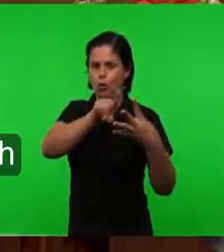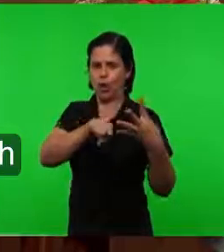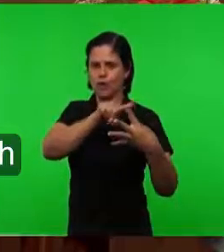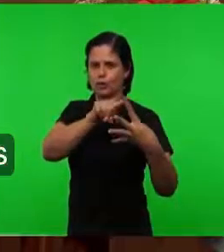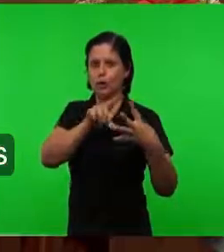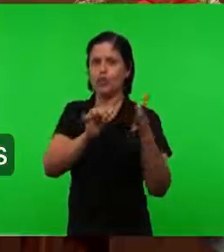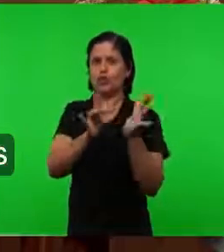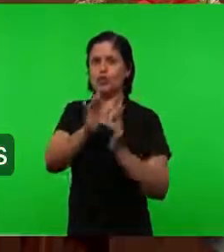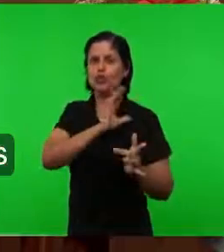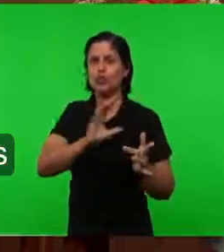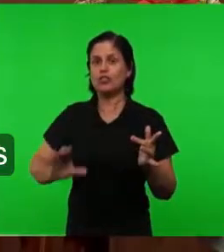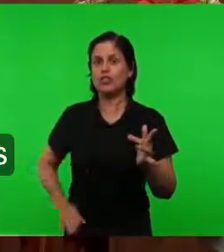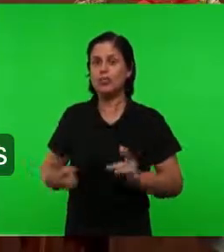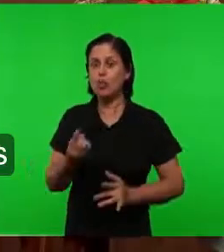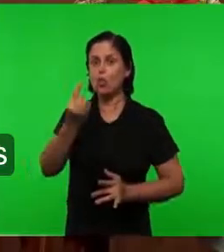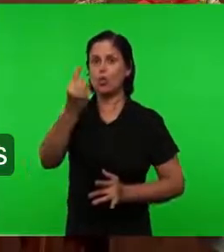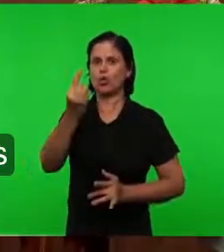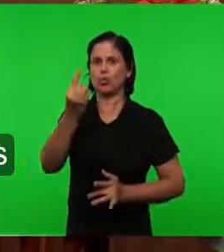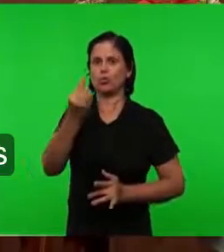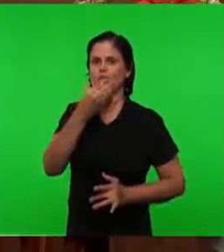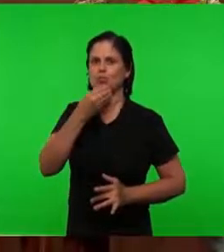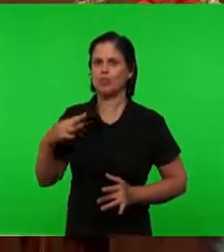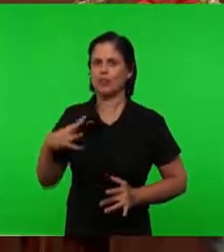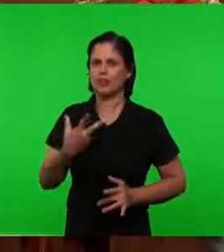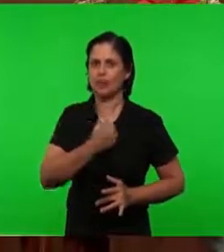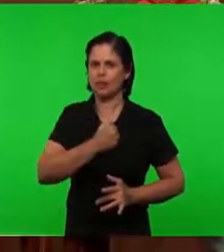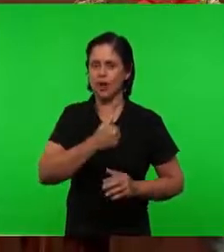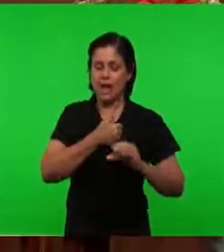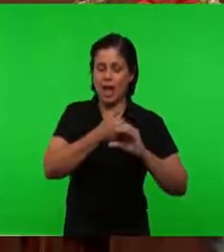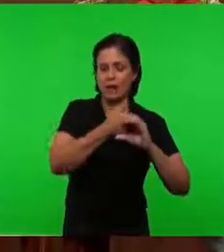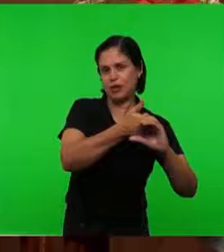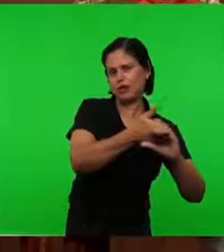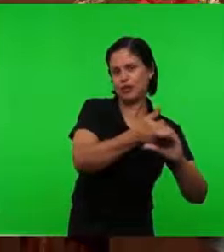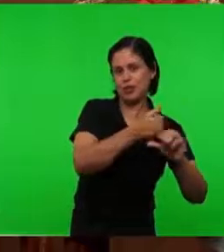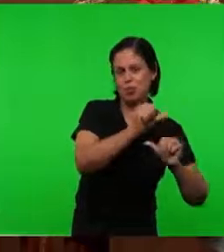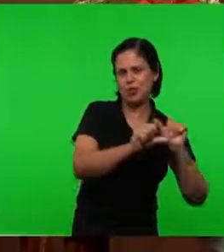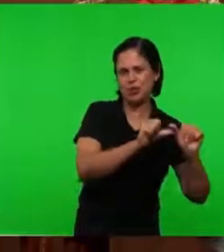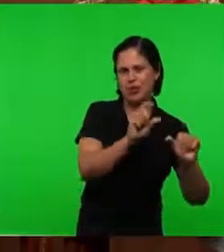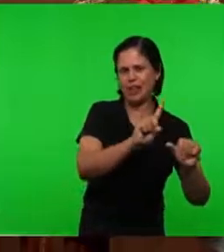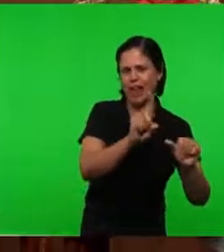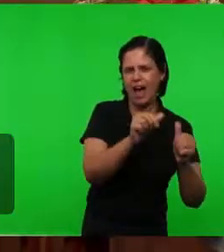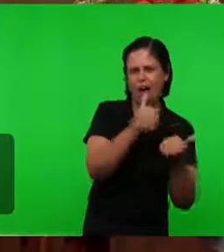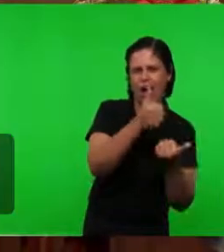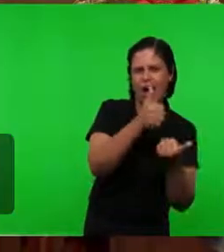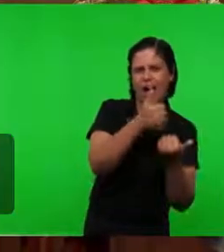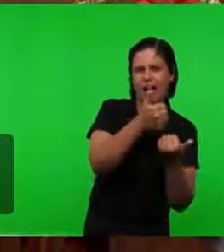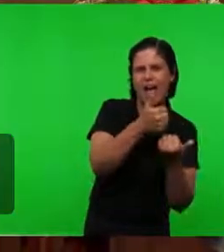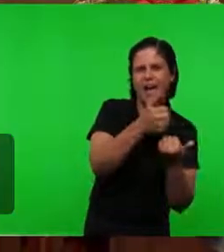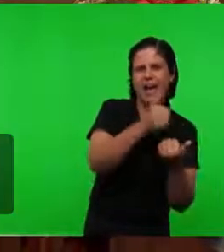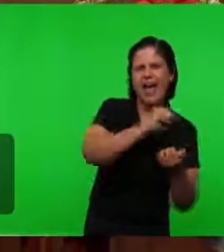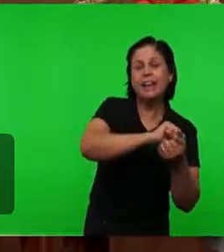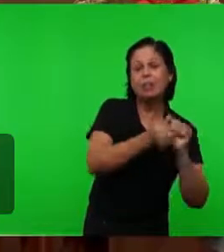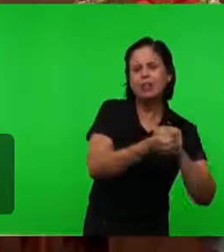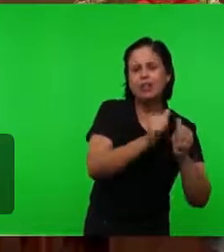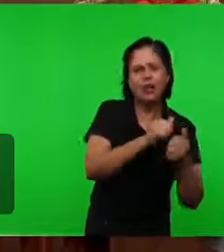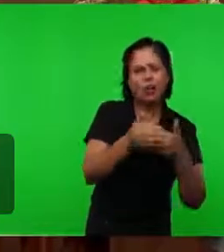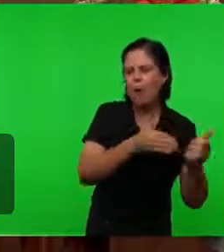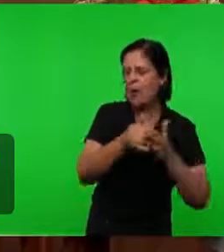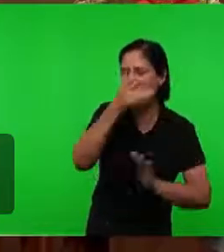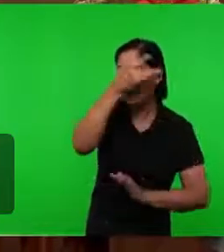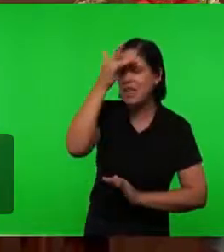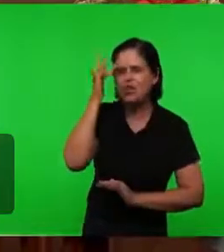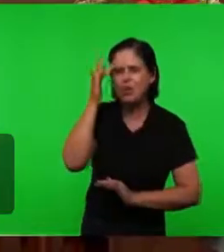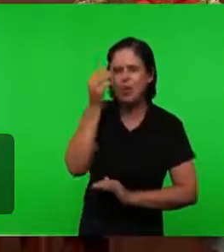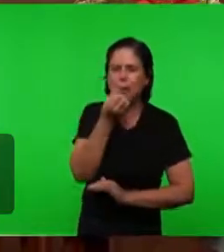homens A igreja já tinha mudado isso Cristiano mudou Não era mais Jesus Era qualquer pessoa Pessoas boas Maria